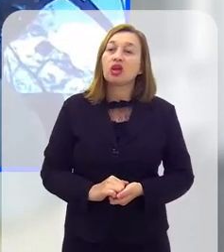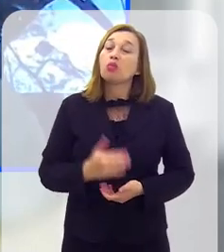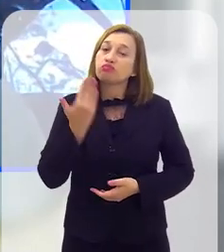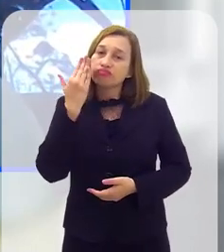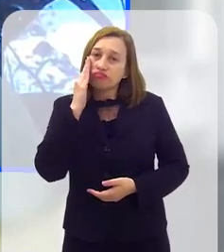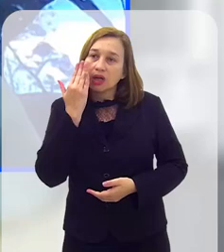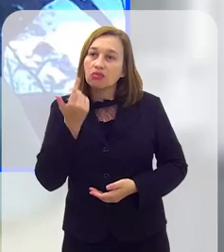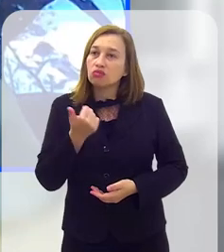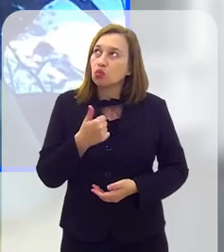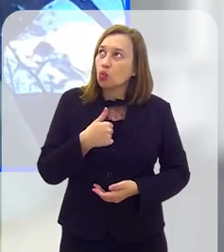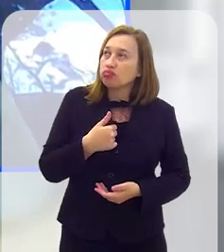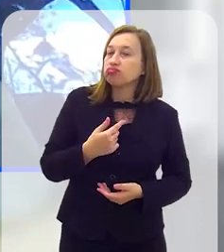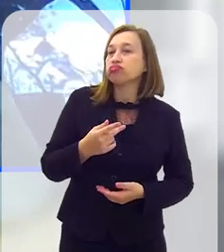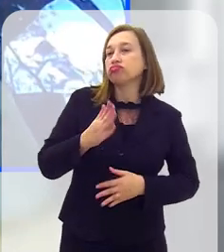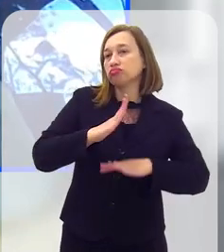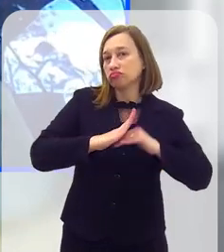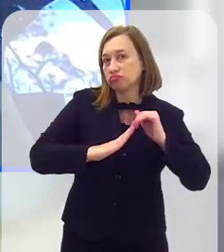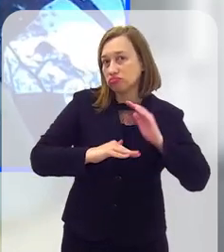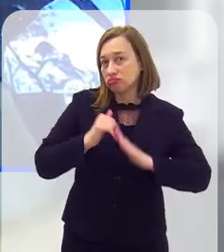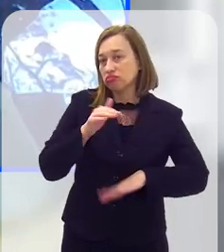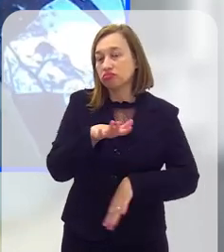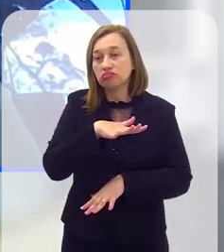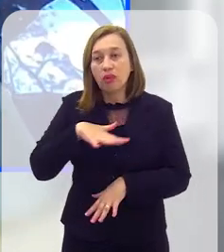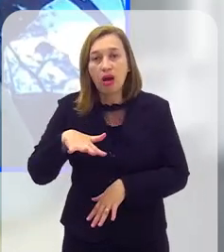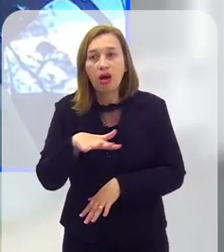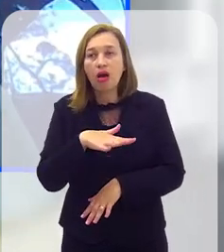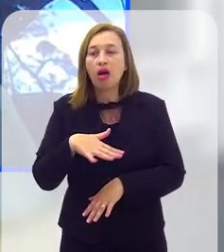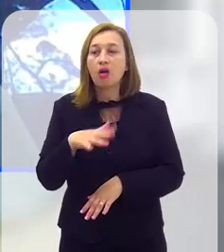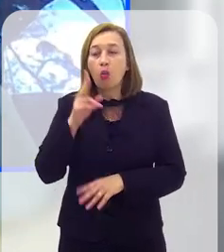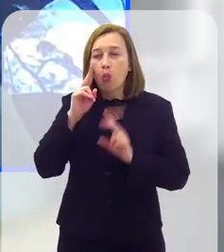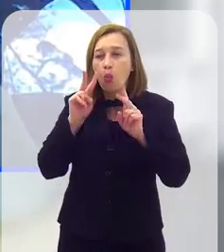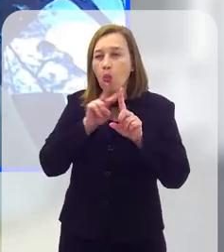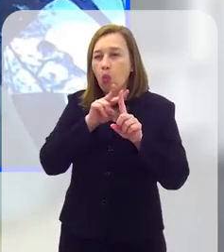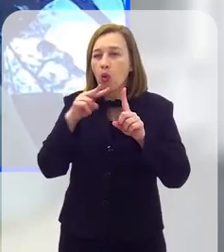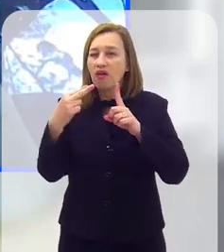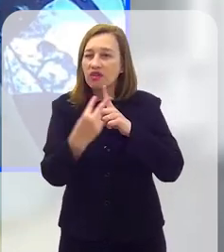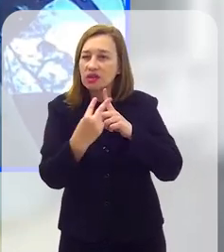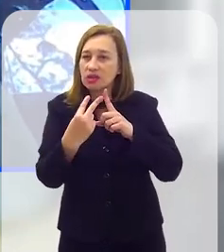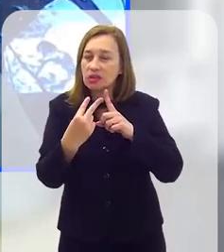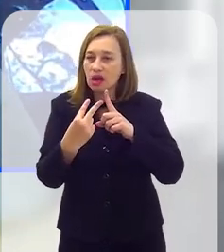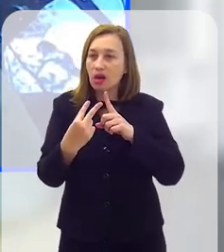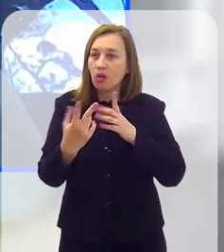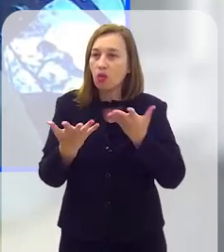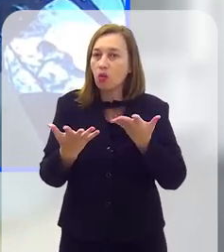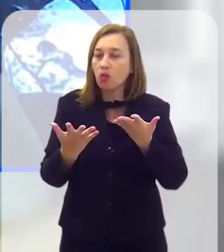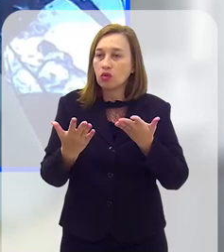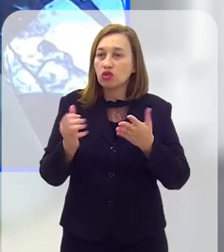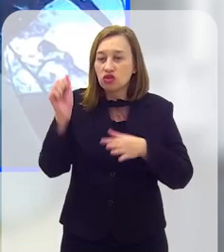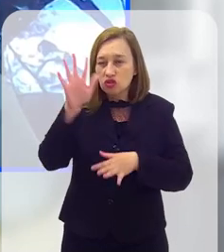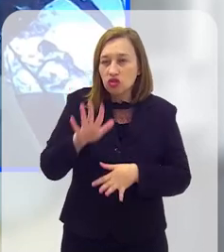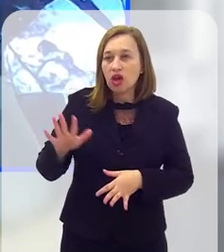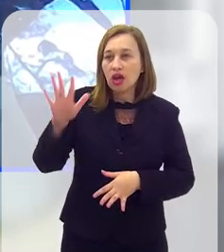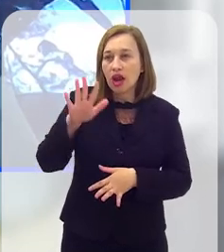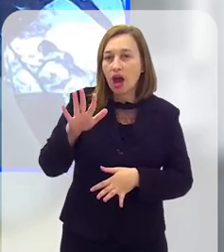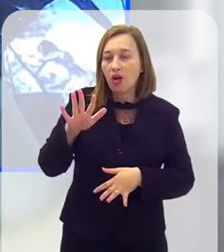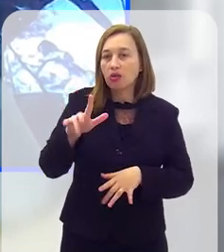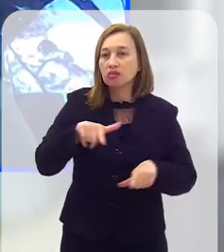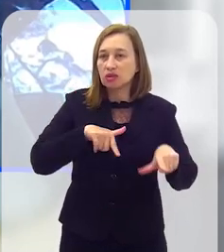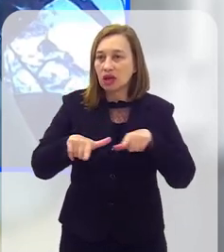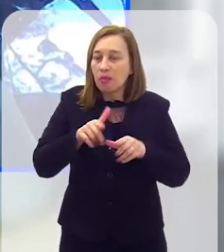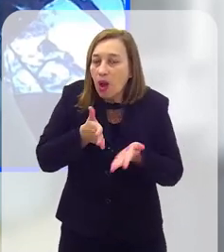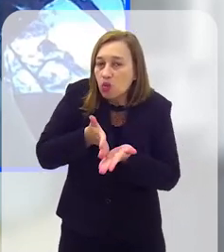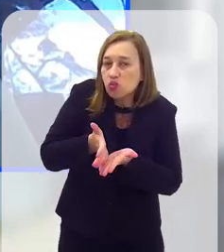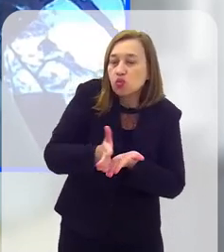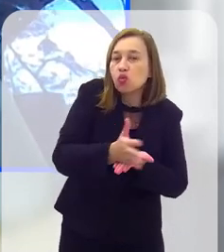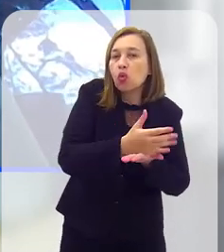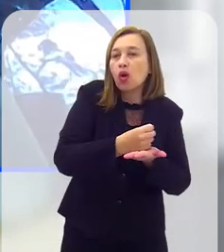condição, entendo eu, como profissional do setor, e como uma visão até que transcende só a questão